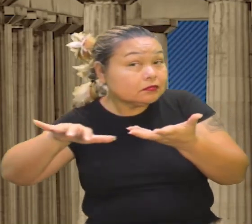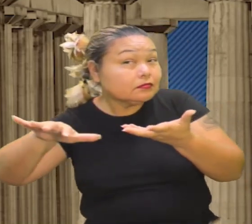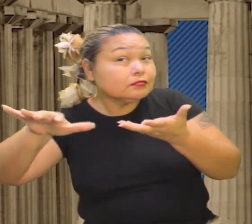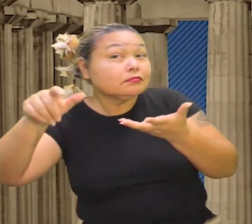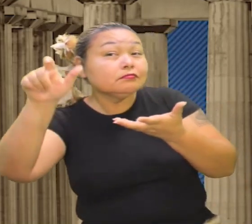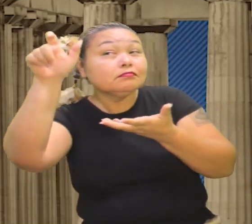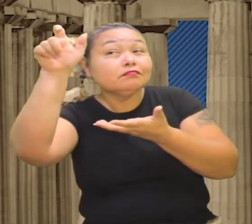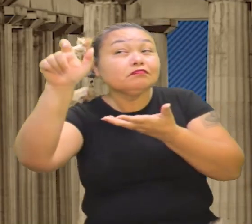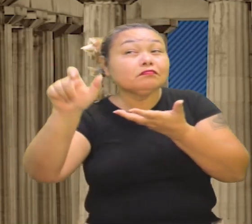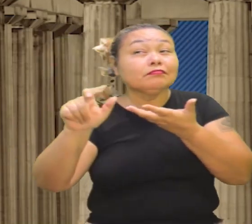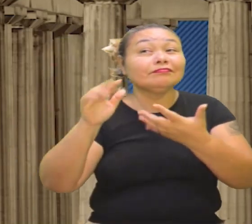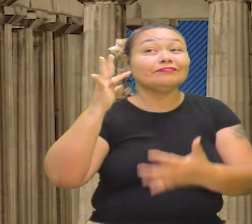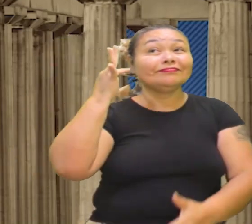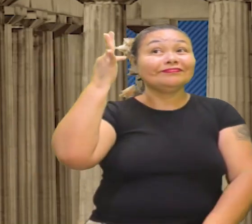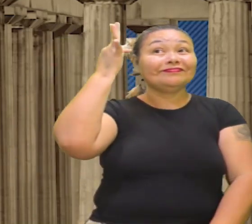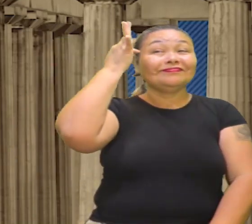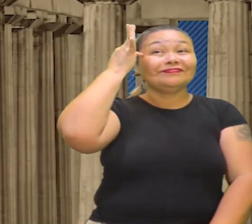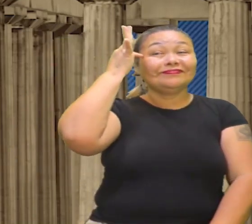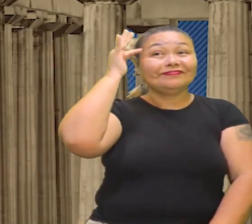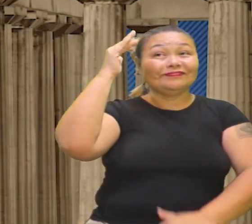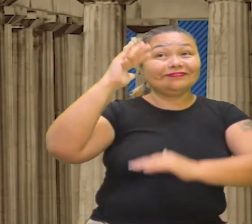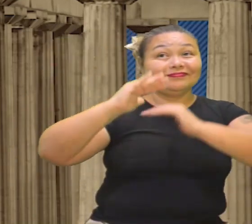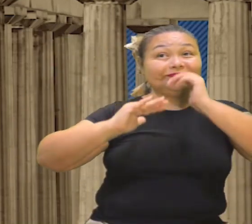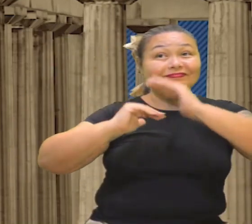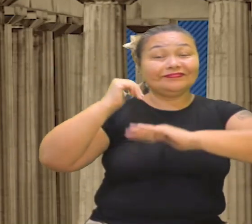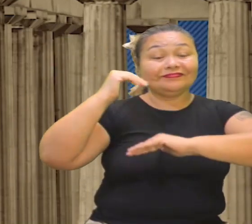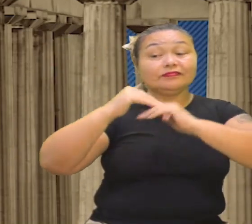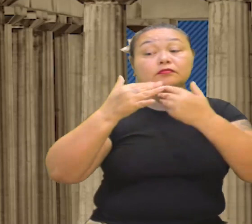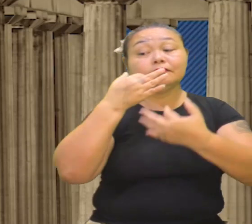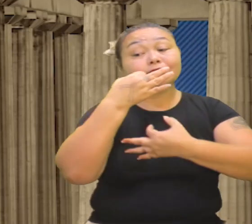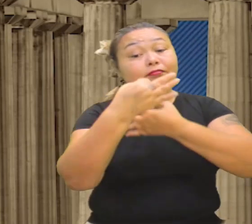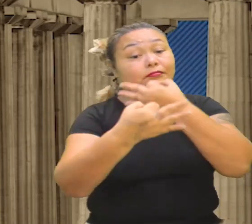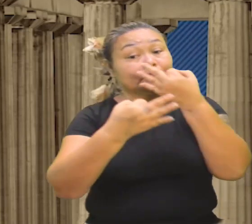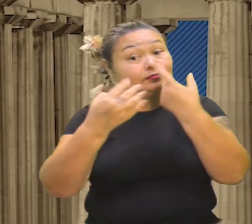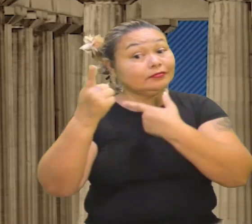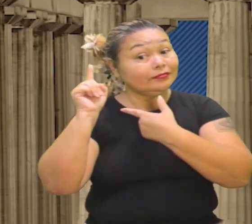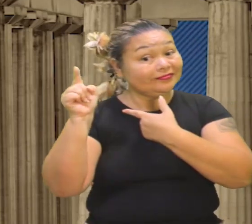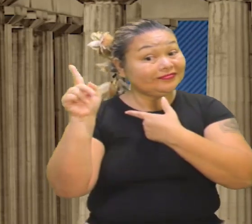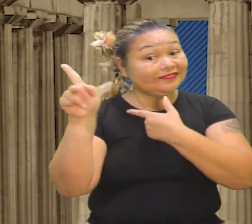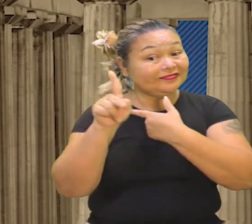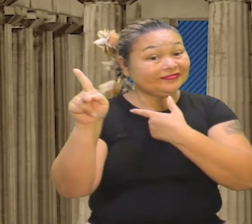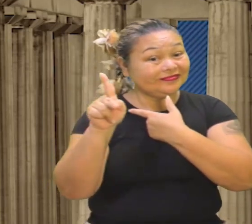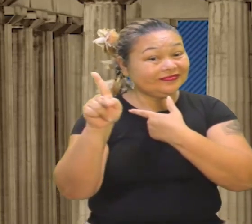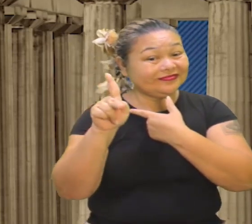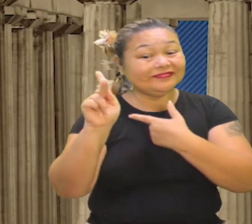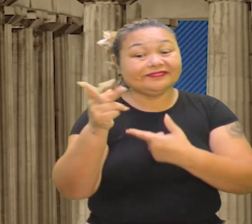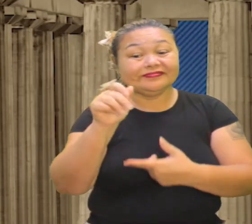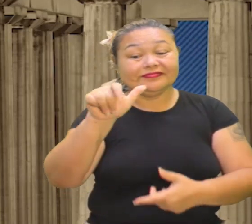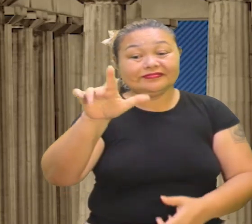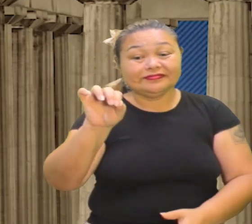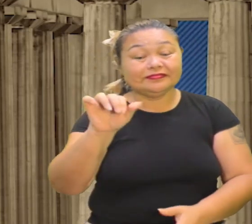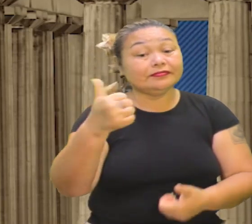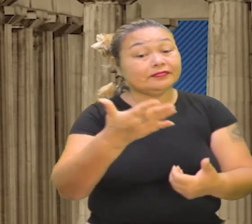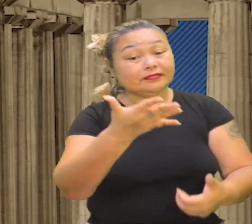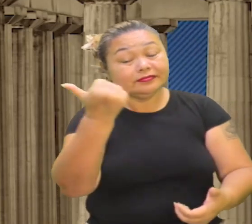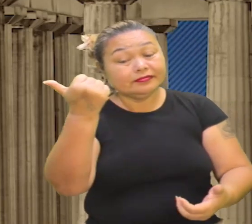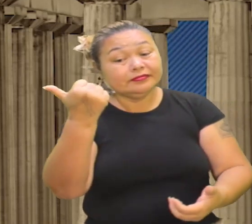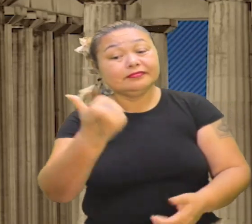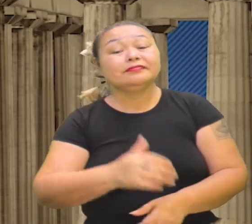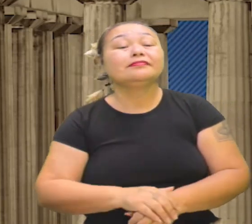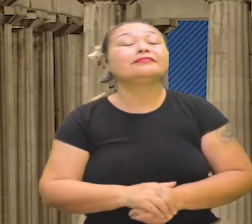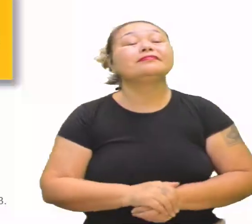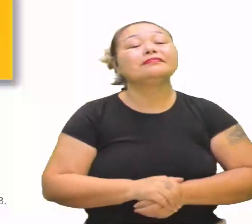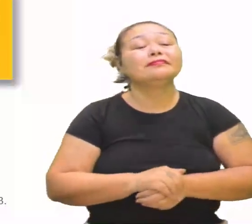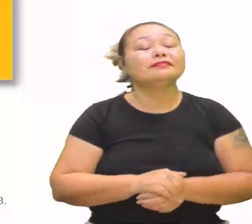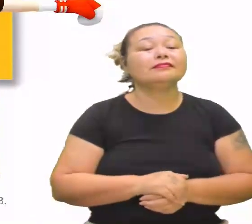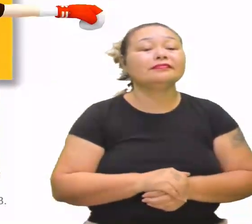pensadores que estavam na época. E também a opinião do professor, certo? No caso, o professor Hélio. Vamos lá, voltando ali.